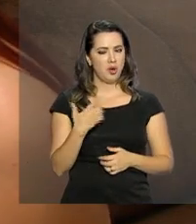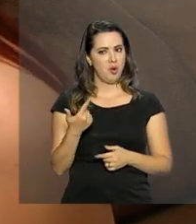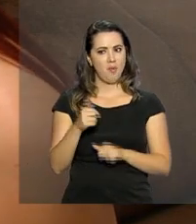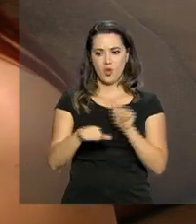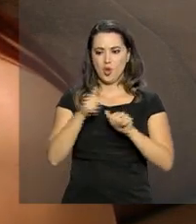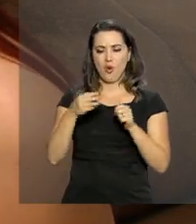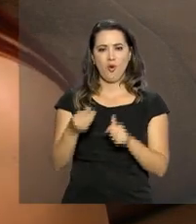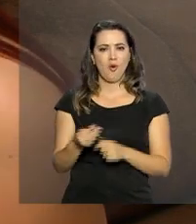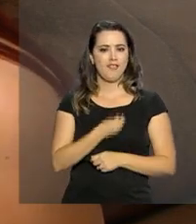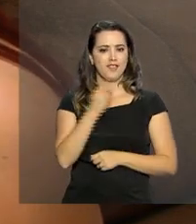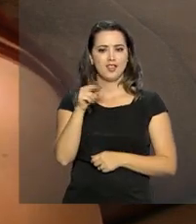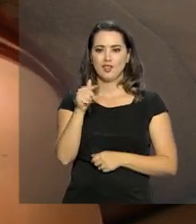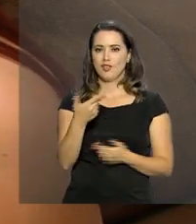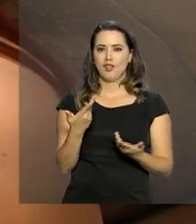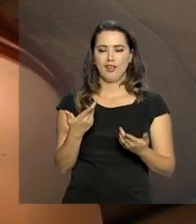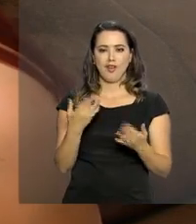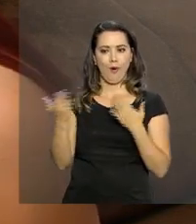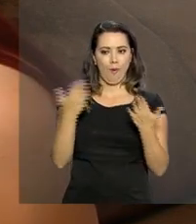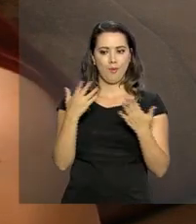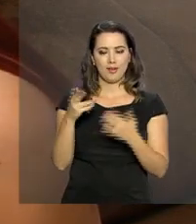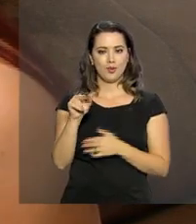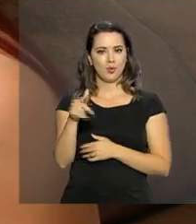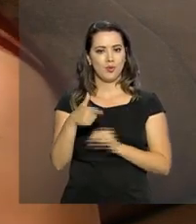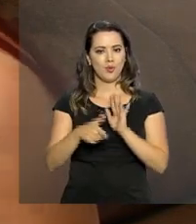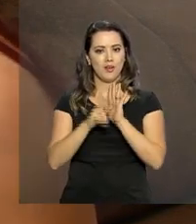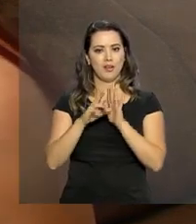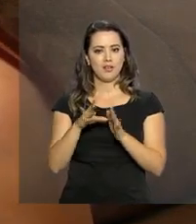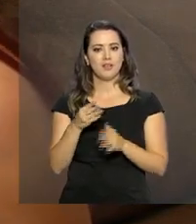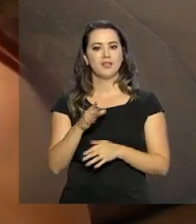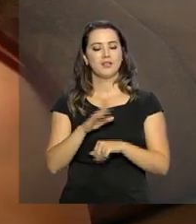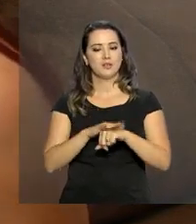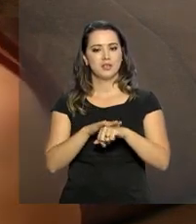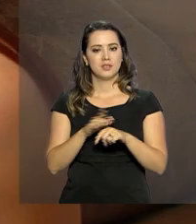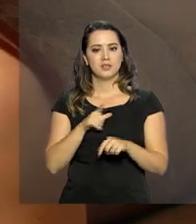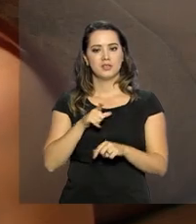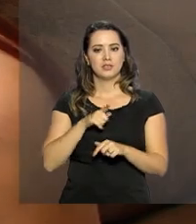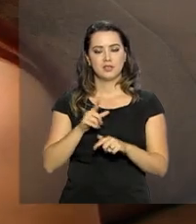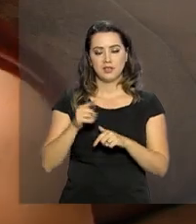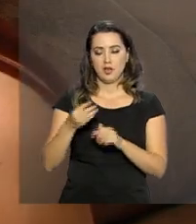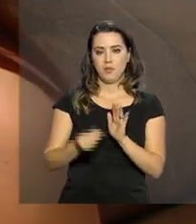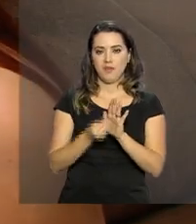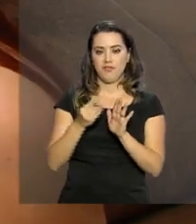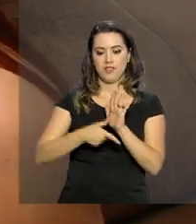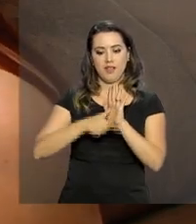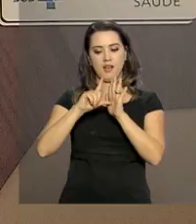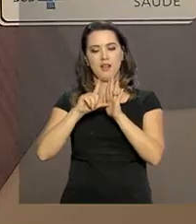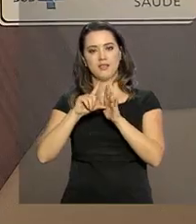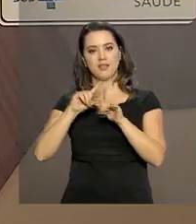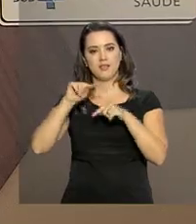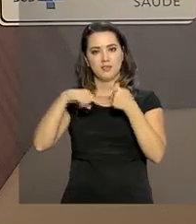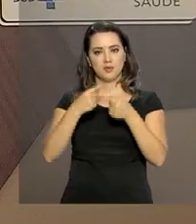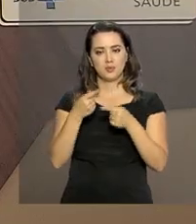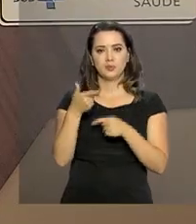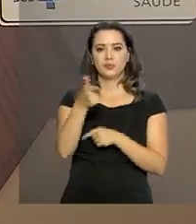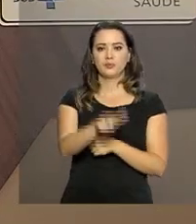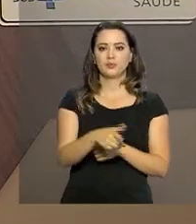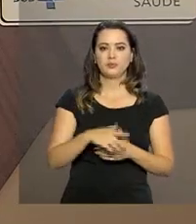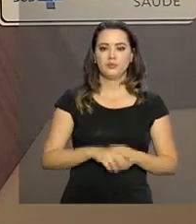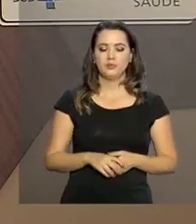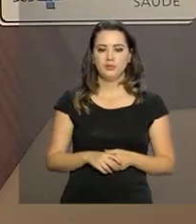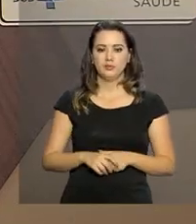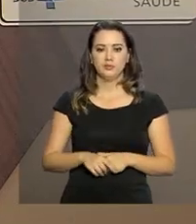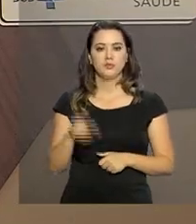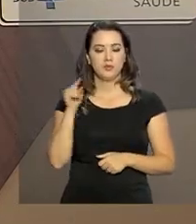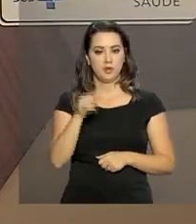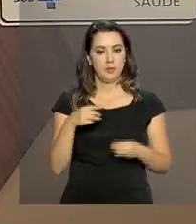nunca tivesse adoecido na vida. É como eu disse, existe uma vida pré-transplante, uma pós-transplante. Segundo o Ministério da